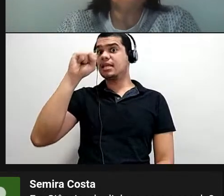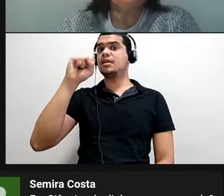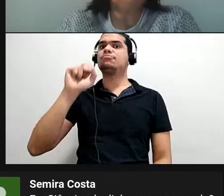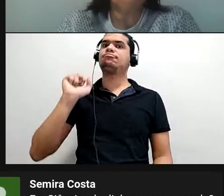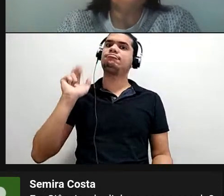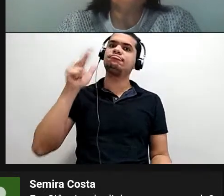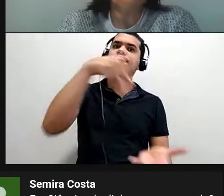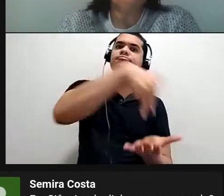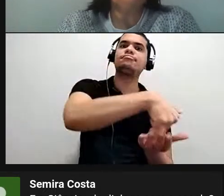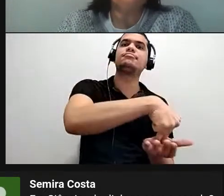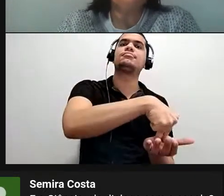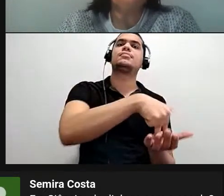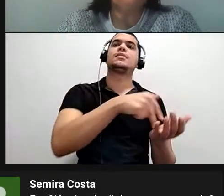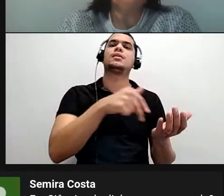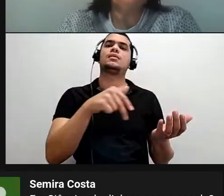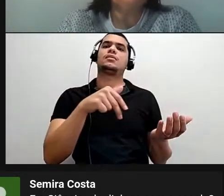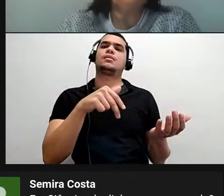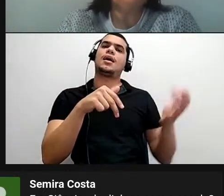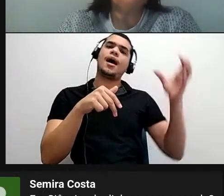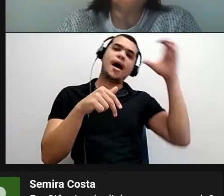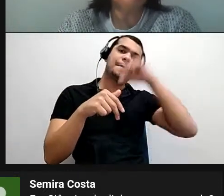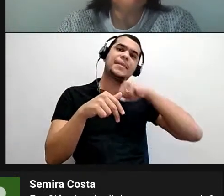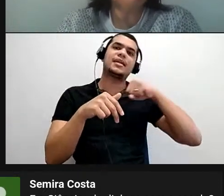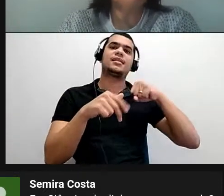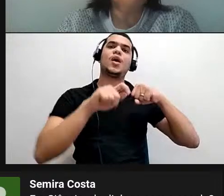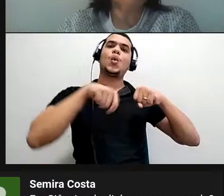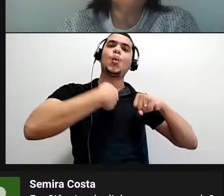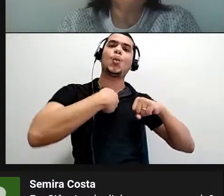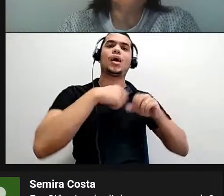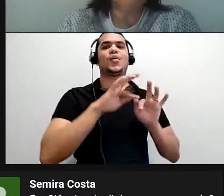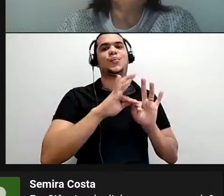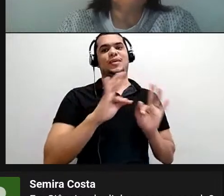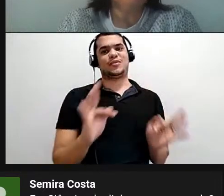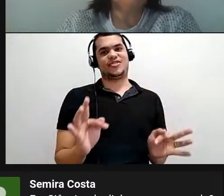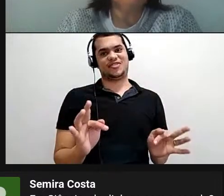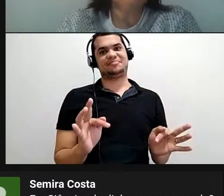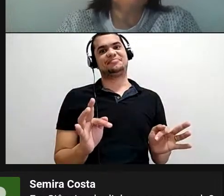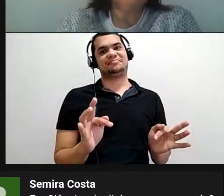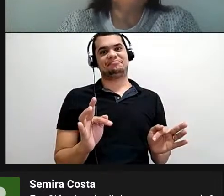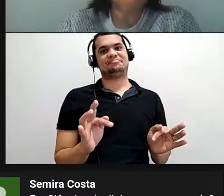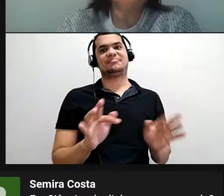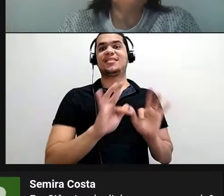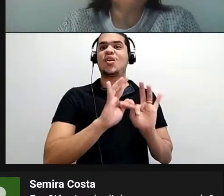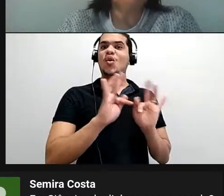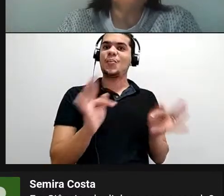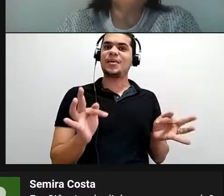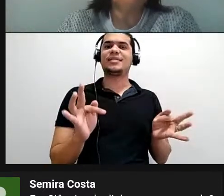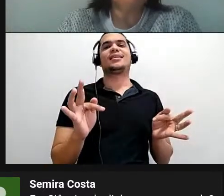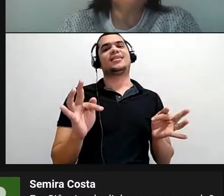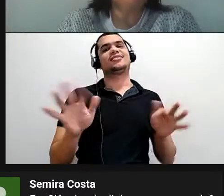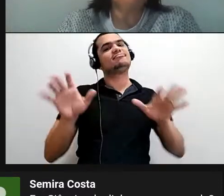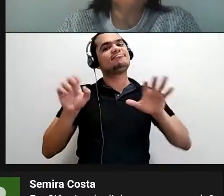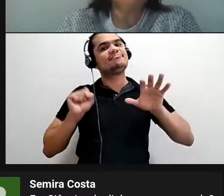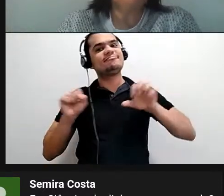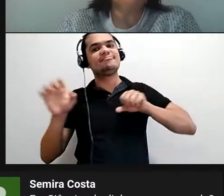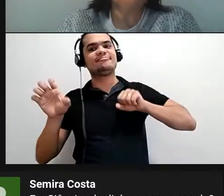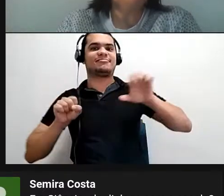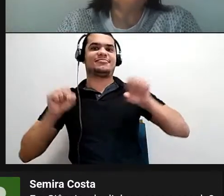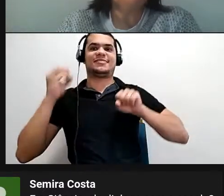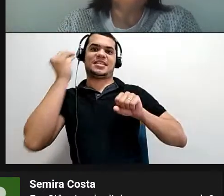lá e aprender a ser humilde, né? Assim, a humildade epistemológica, assim, né?